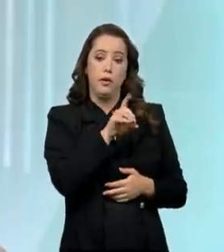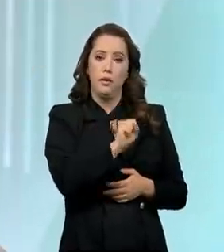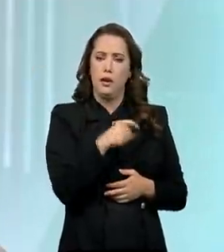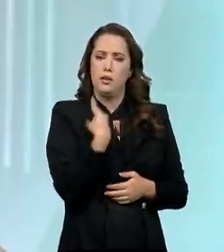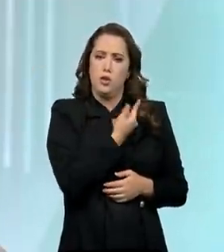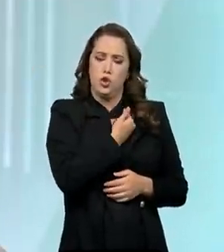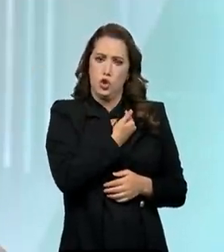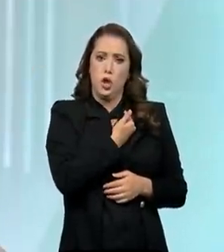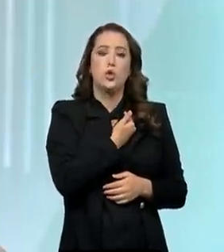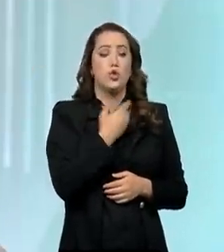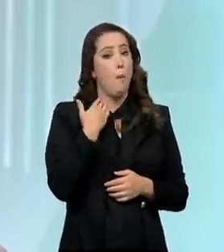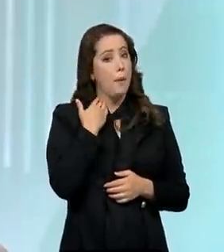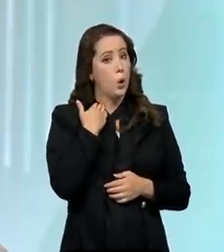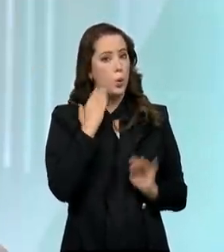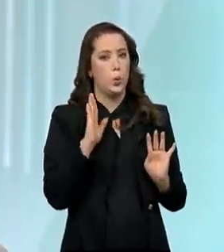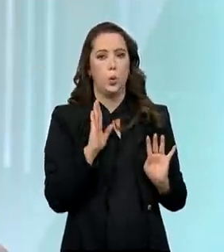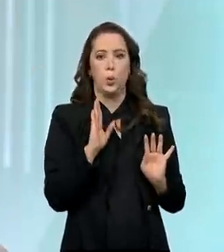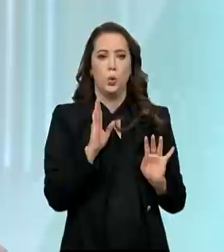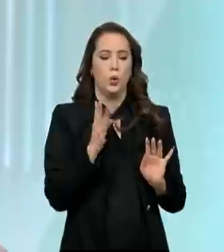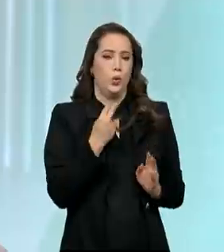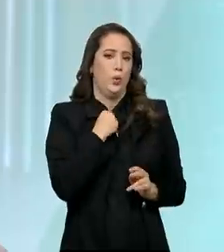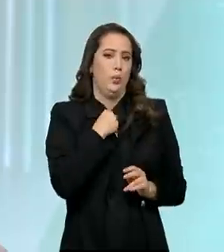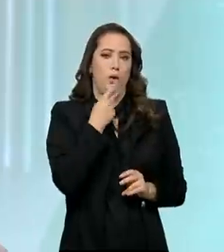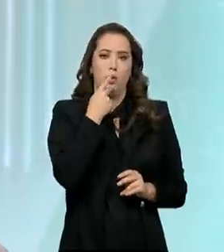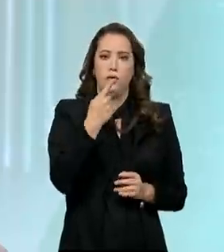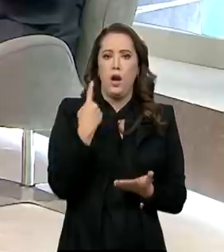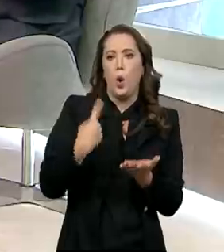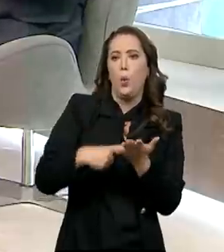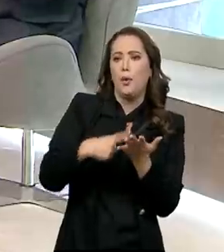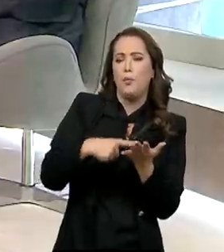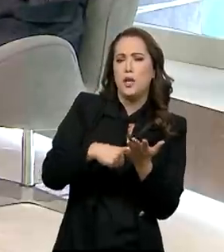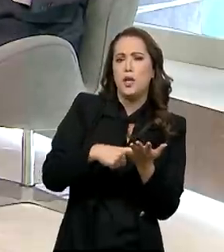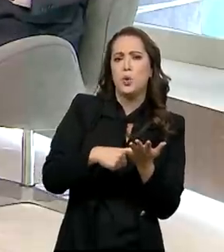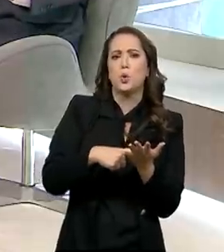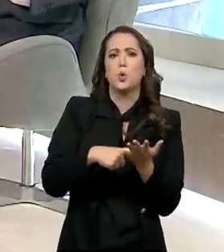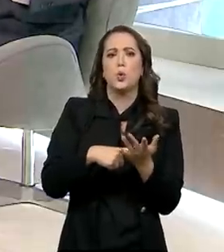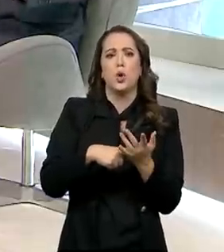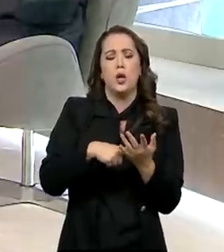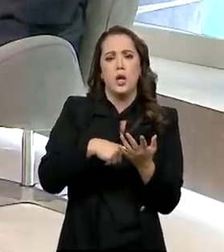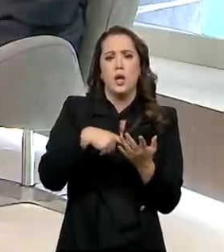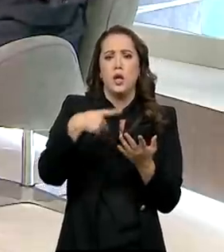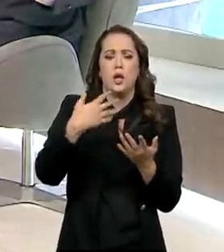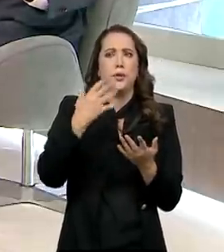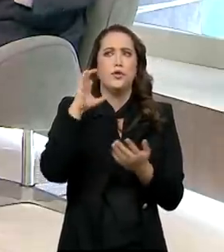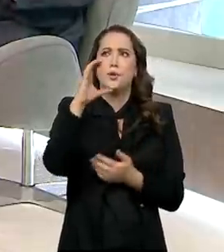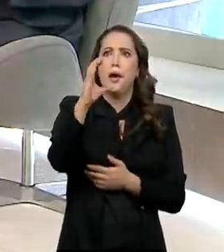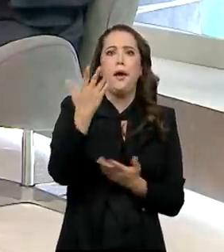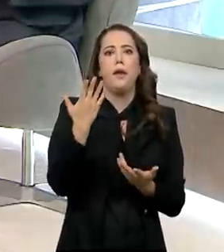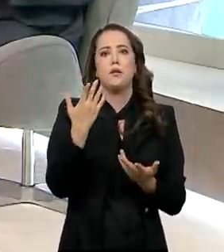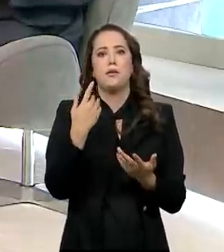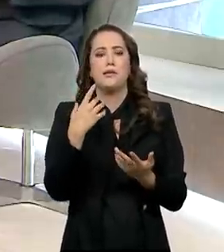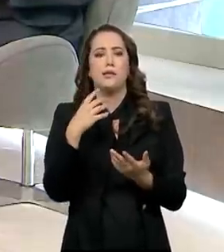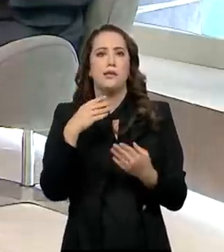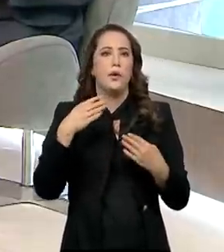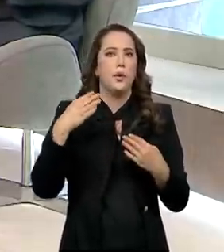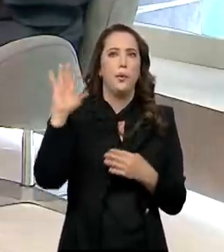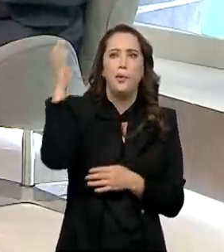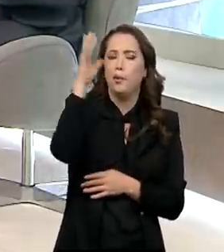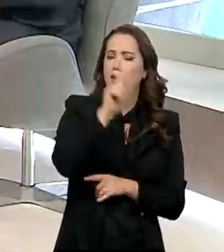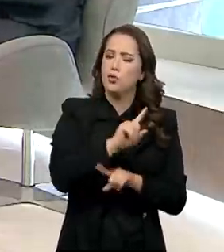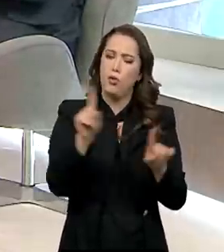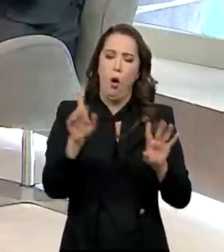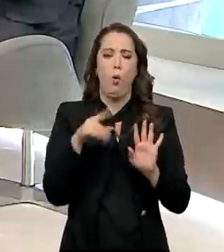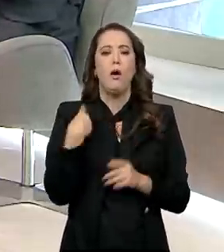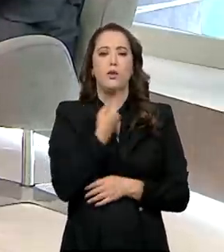operador financeiro. Então, gente não foi lá para negociar acordos geopolíticos, nem foi lá para discutir a ciência do meio ambiente e o acesso do